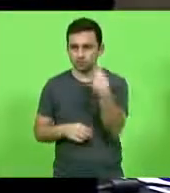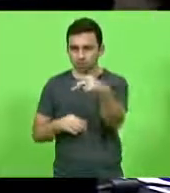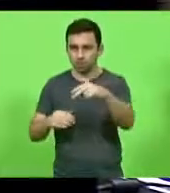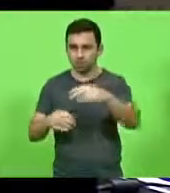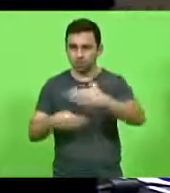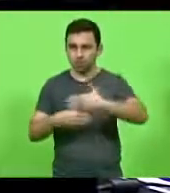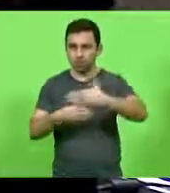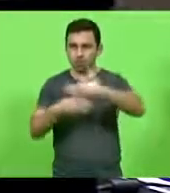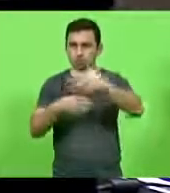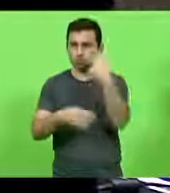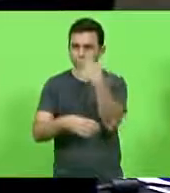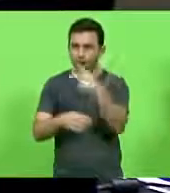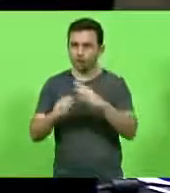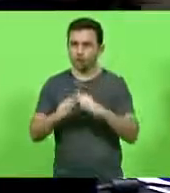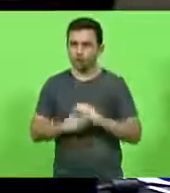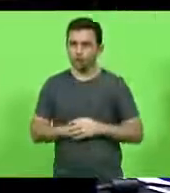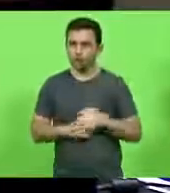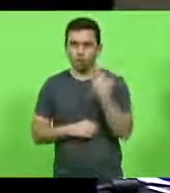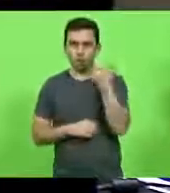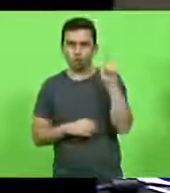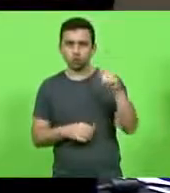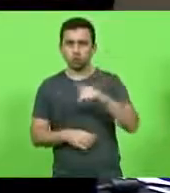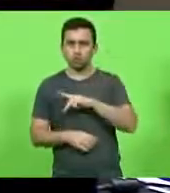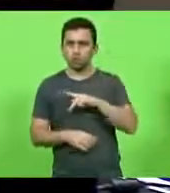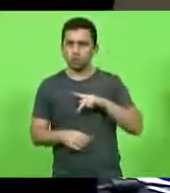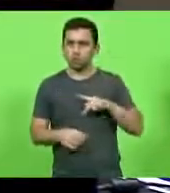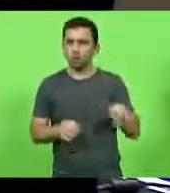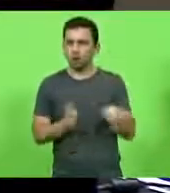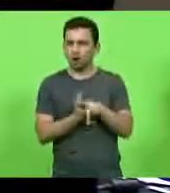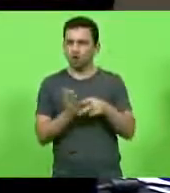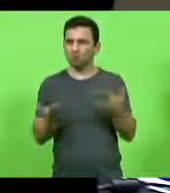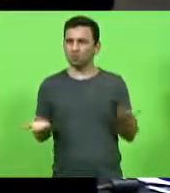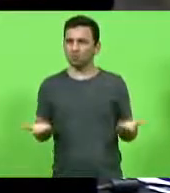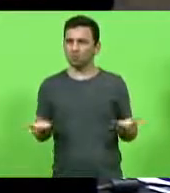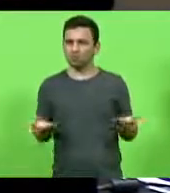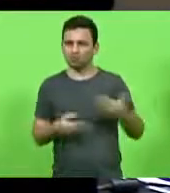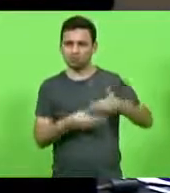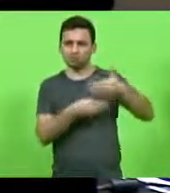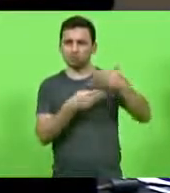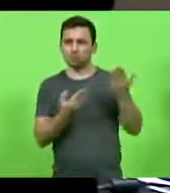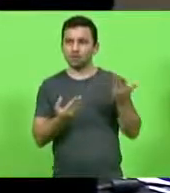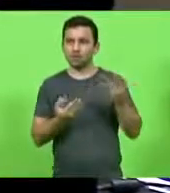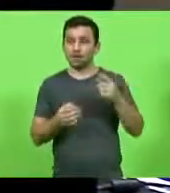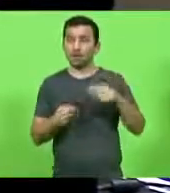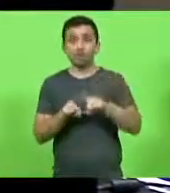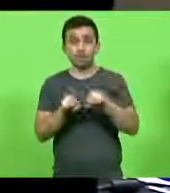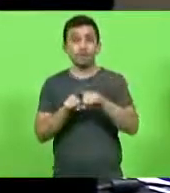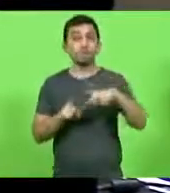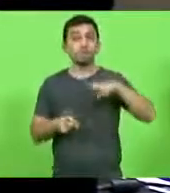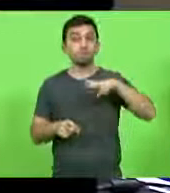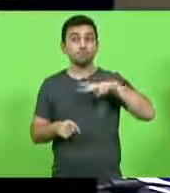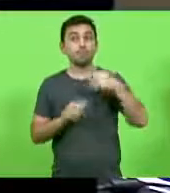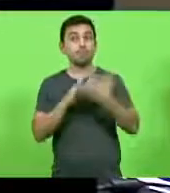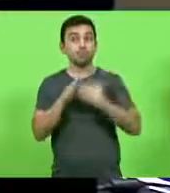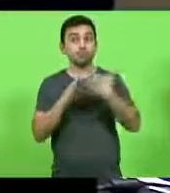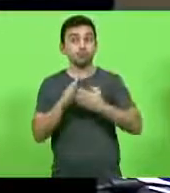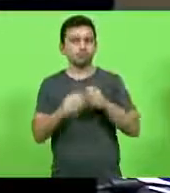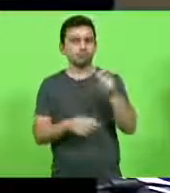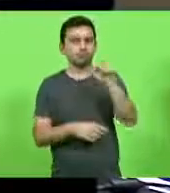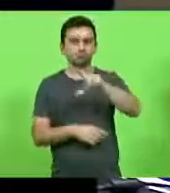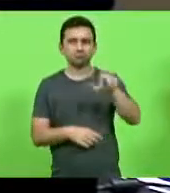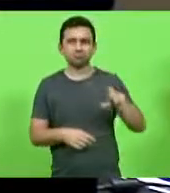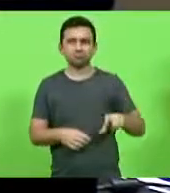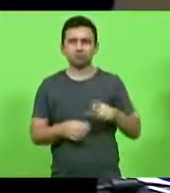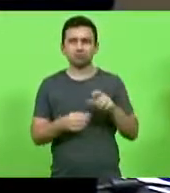da sua casa, e não no muro do patrimônio público ou, às vezes, até no muro do patrimônio privado, de empresas. Eu acho um